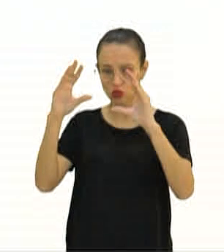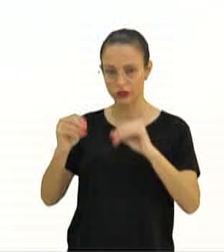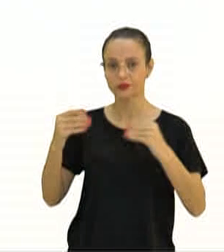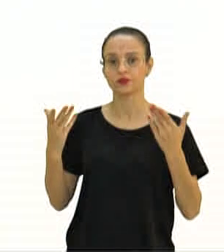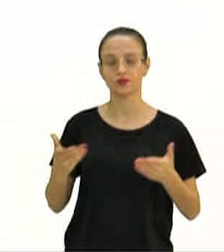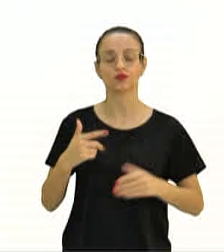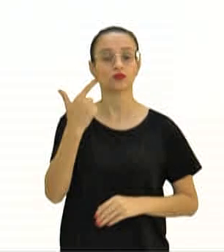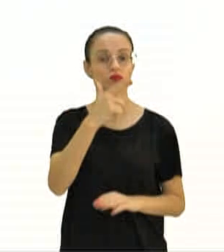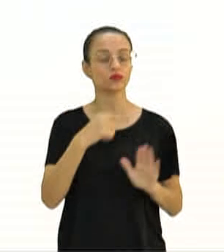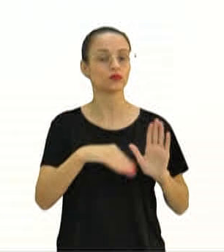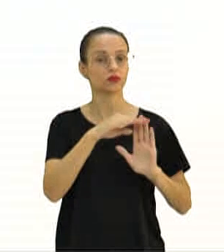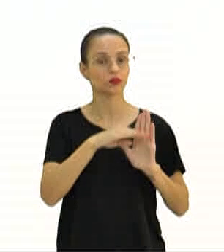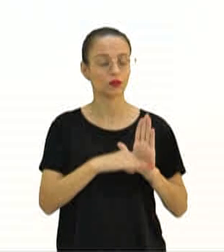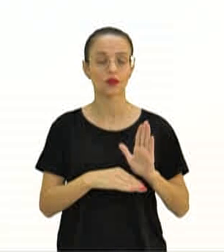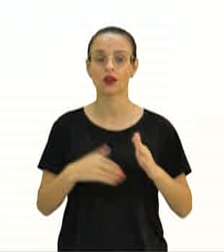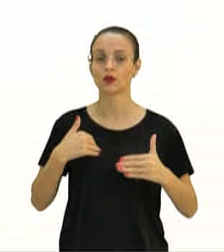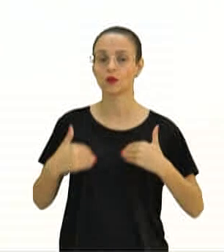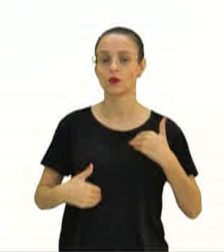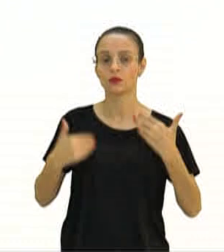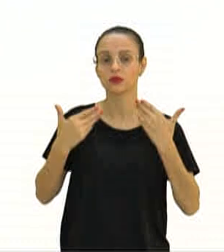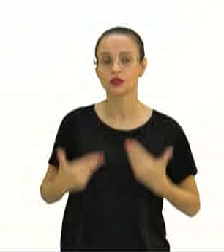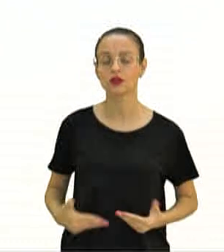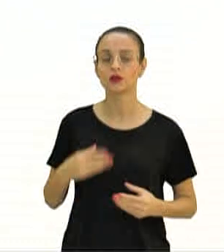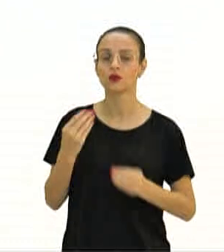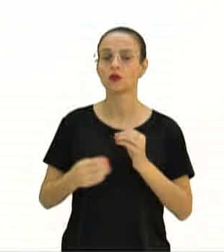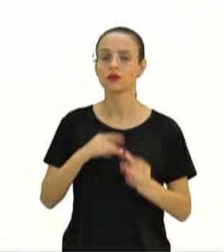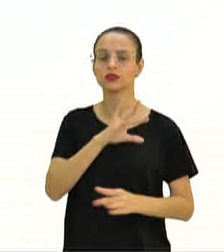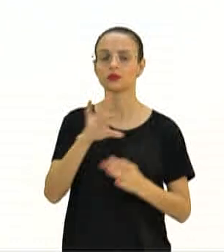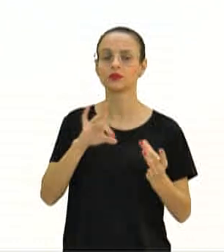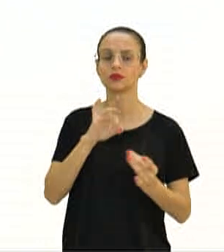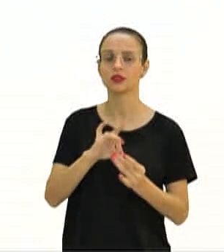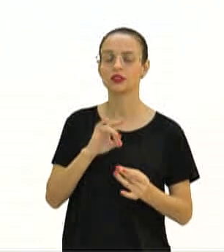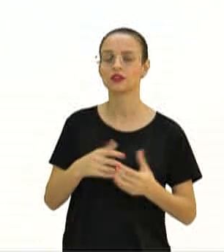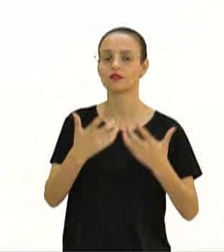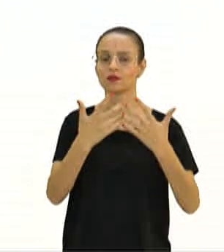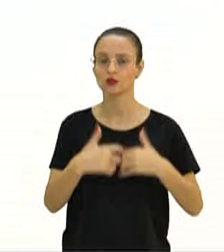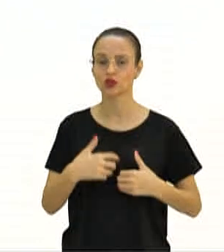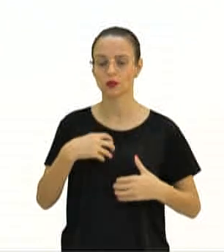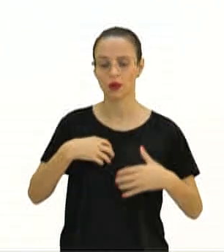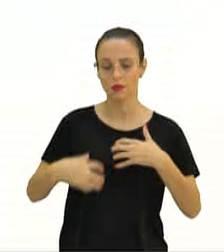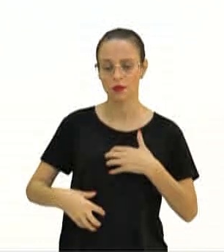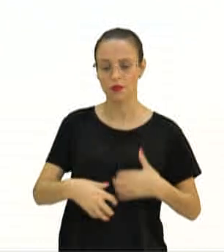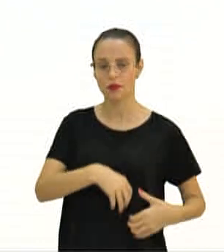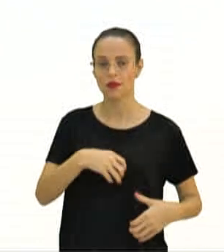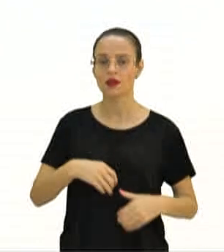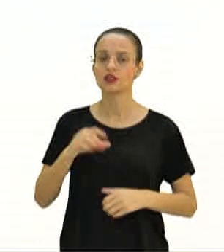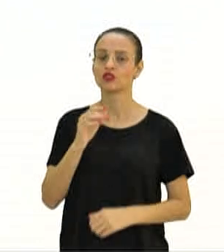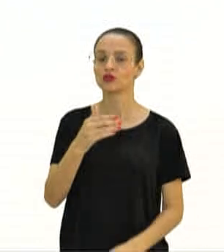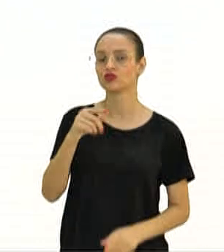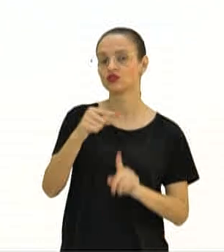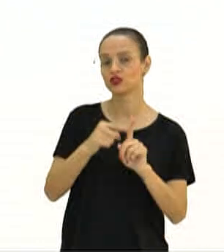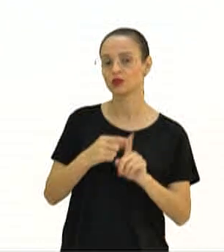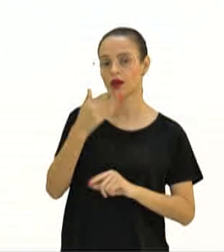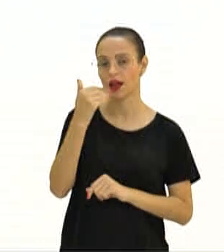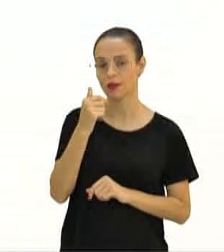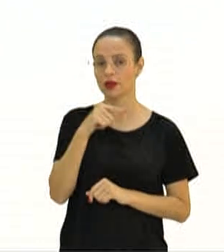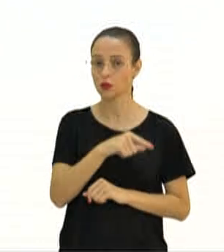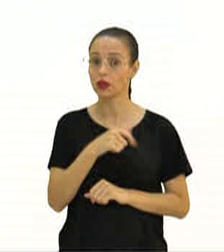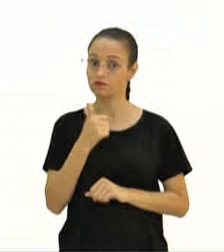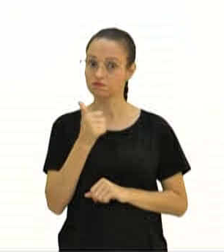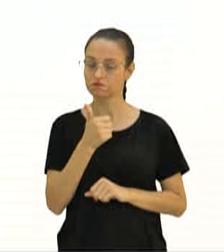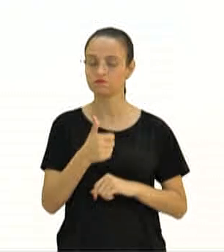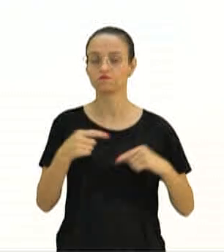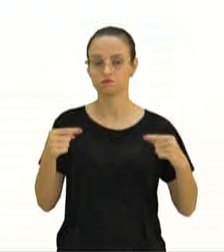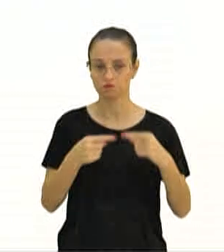critério é o fisiológico, que busca particularidades no funcionamento de cada organismo, como o tipo de alimento com que ele se dá bem.